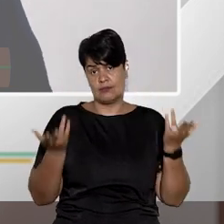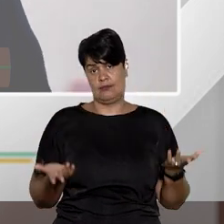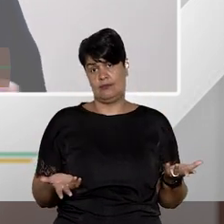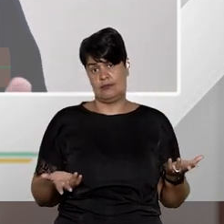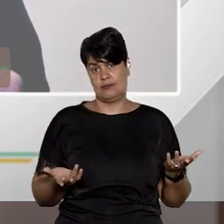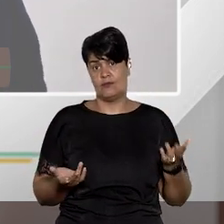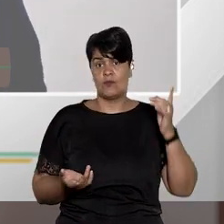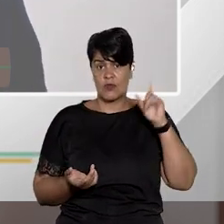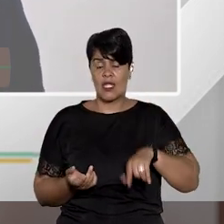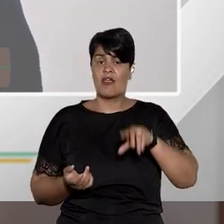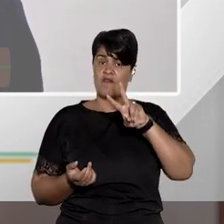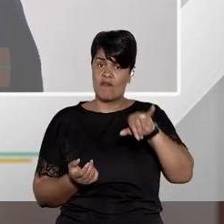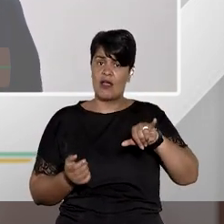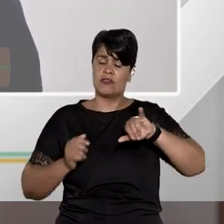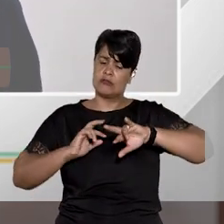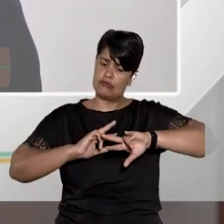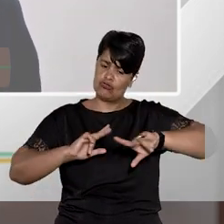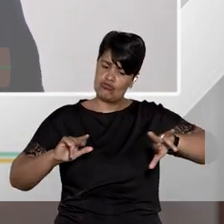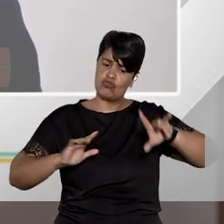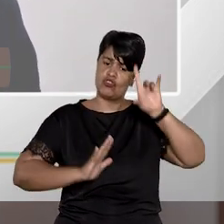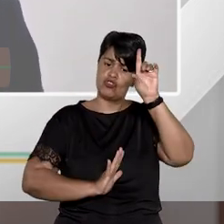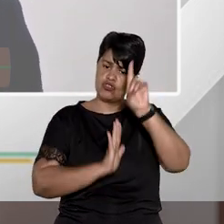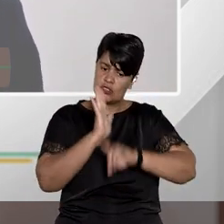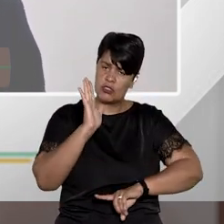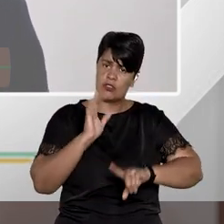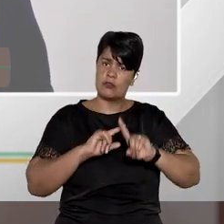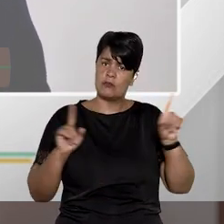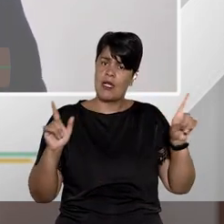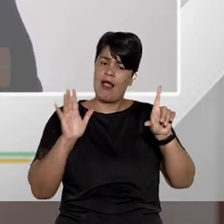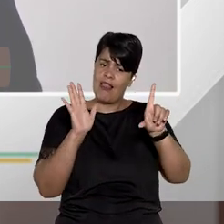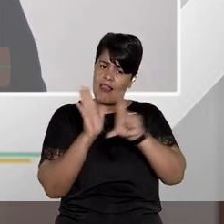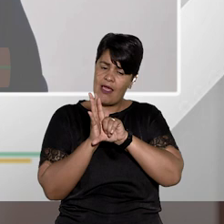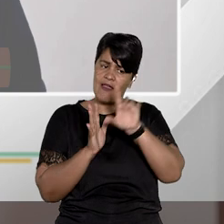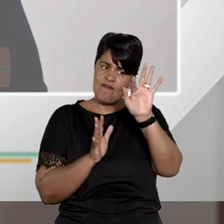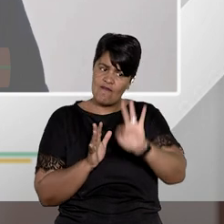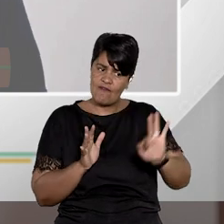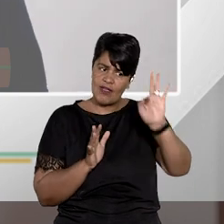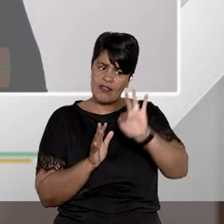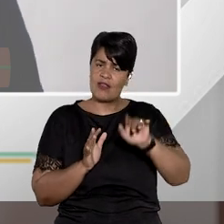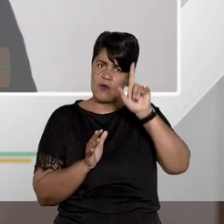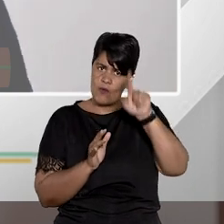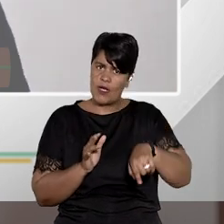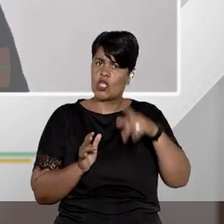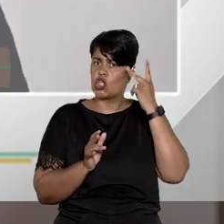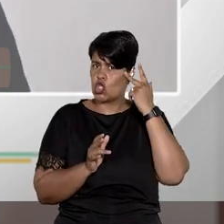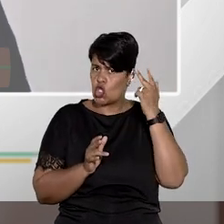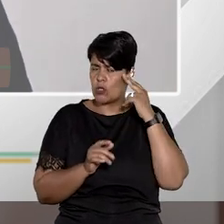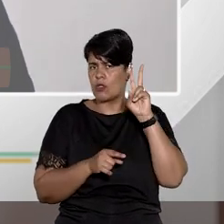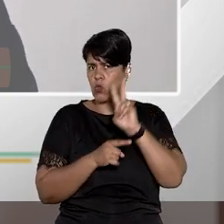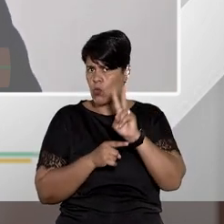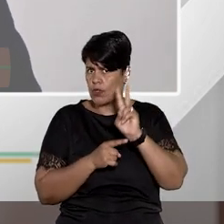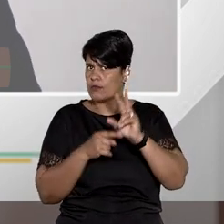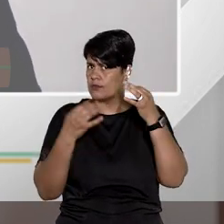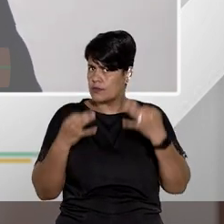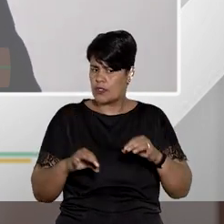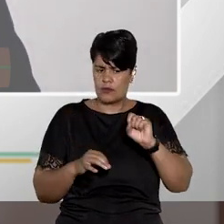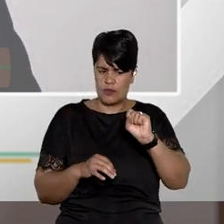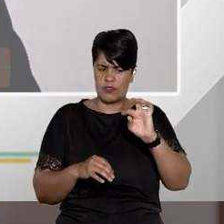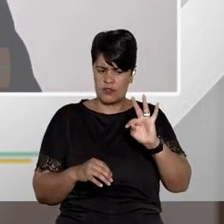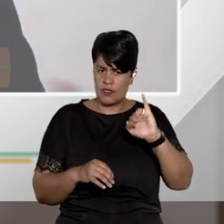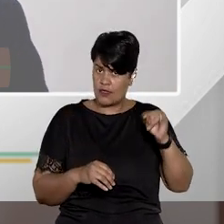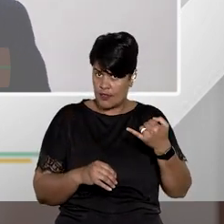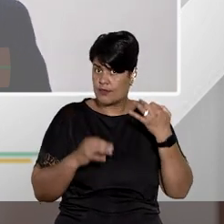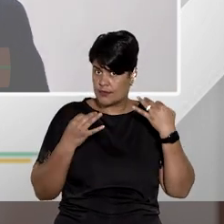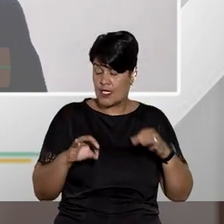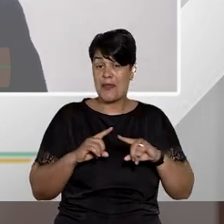vários direitos embora a legislação de referência seja a mesma lei federal o STJ inclusive é guardião da lei federal mas a gente vê